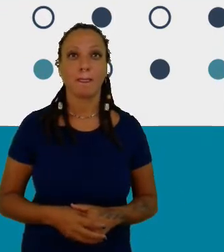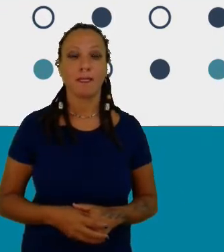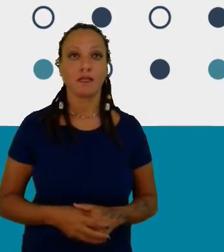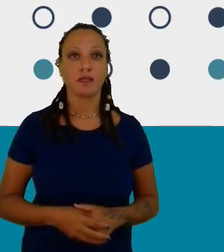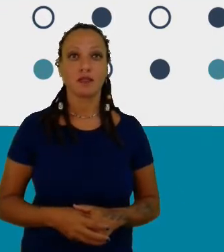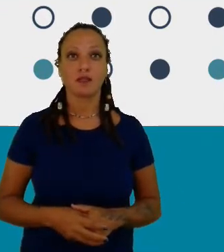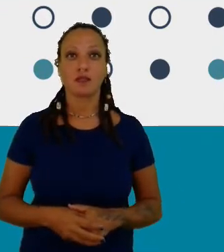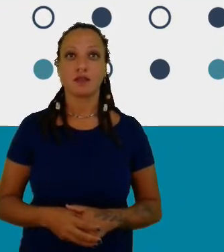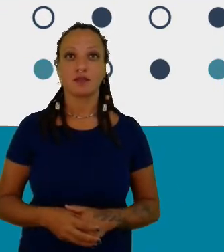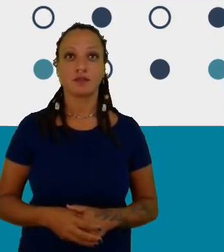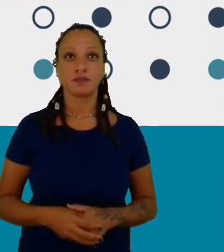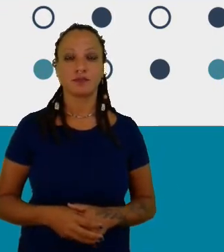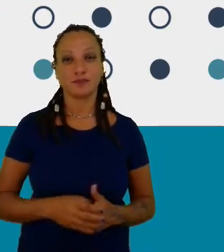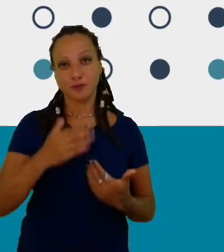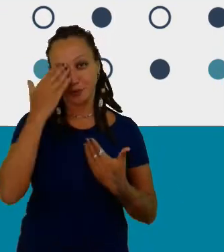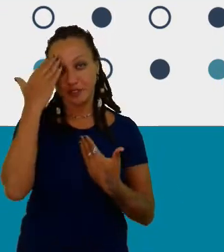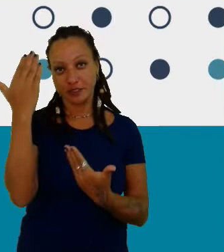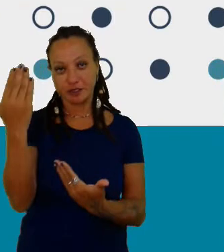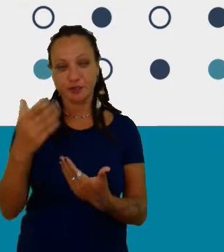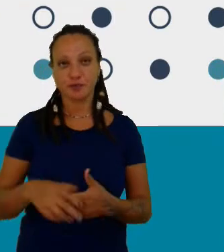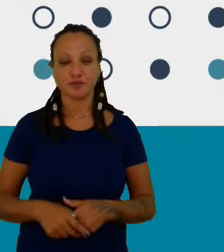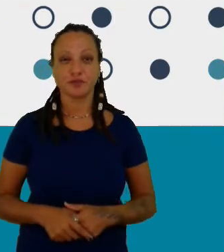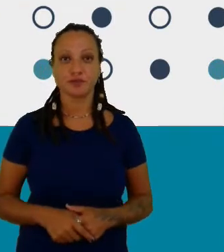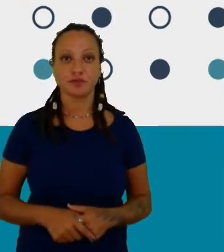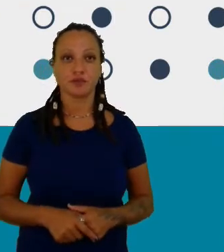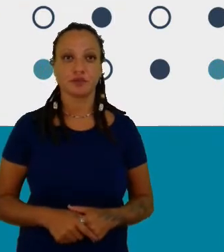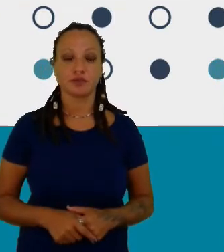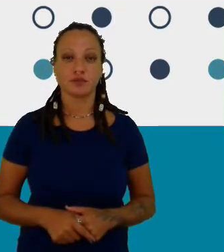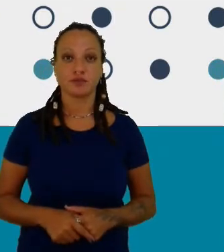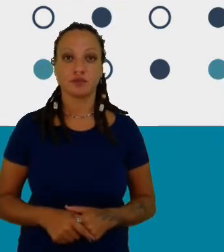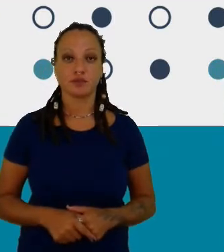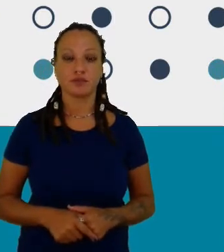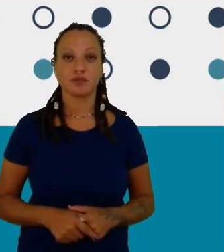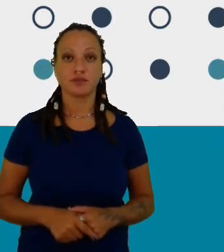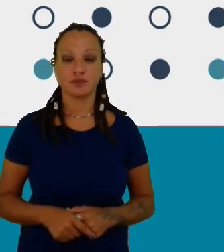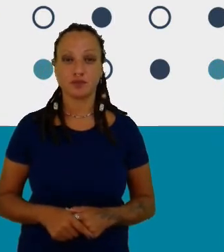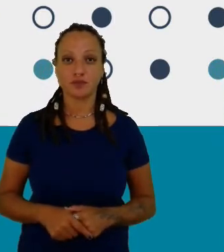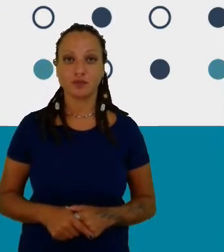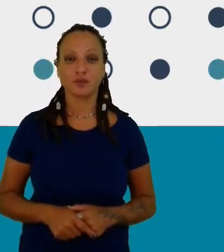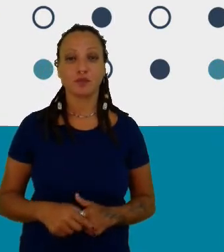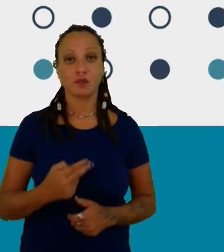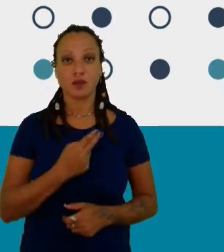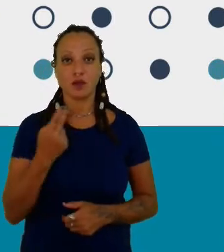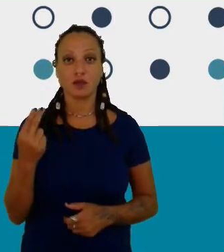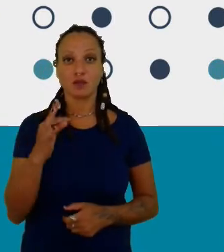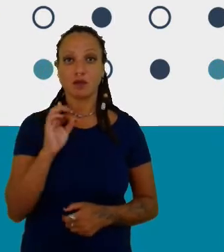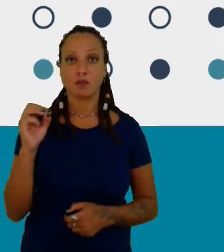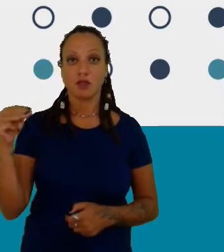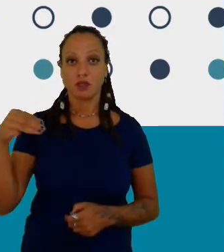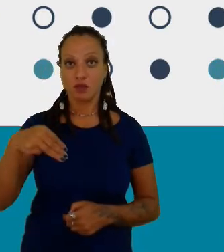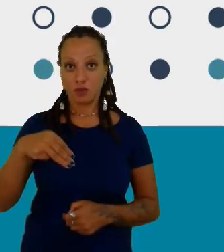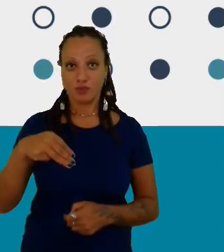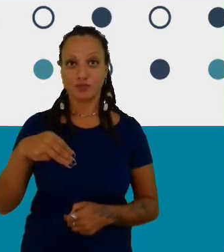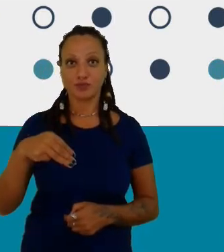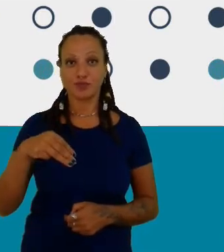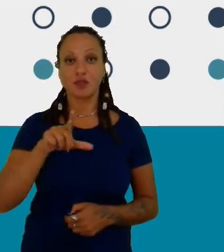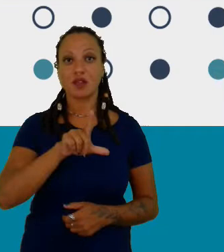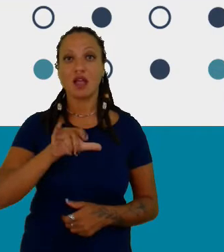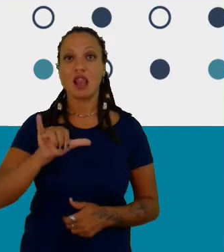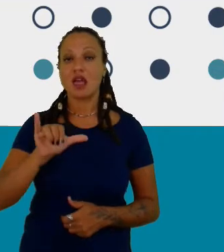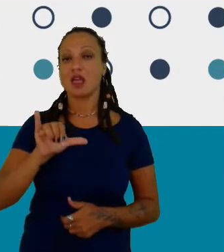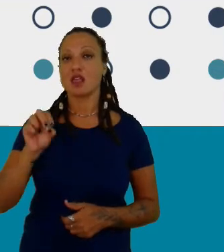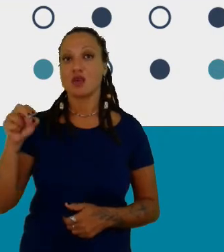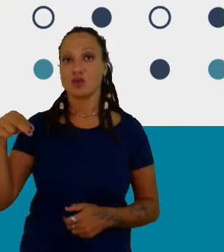Muito obrigado. Muito obrigado. Meu nome é Tom Lyons. Eu sou